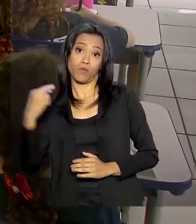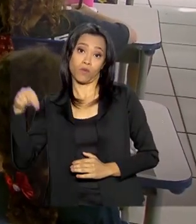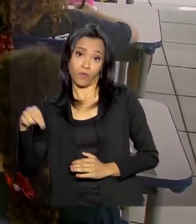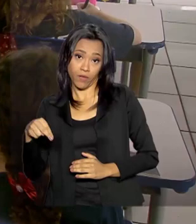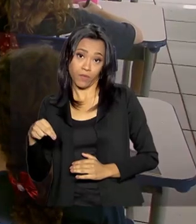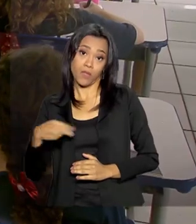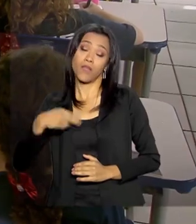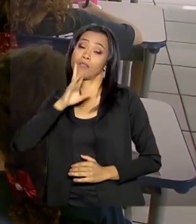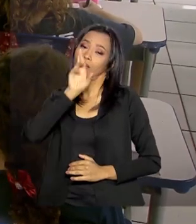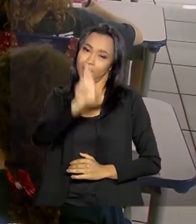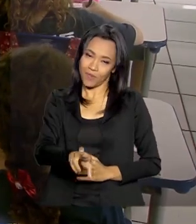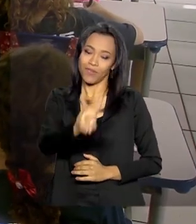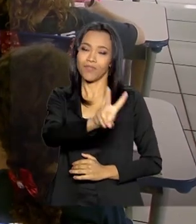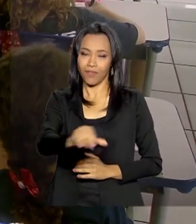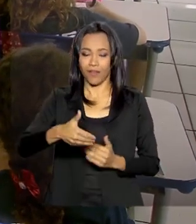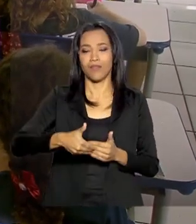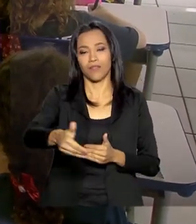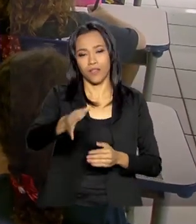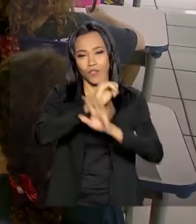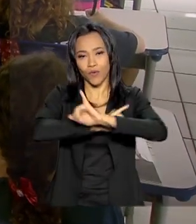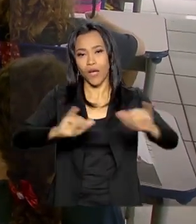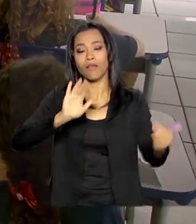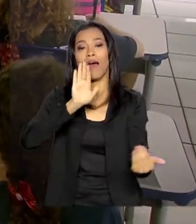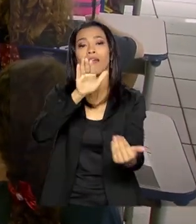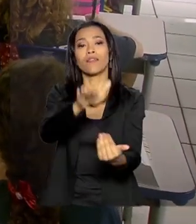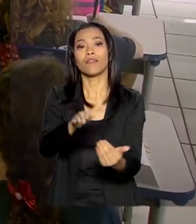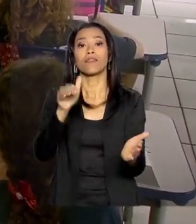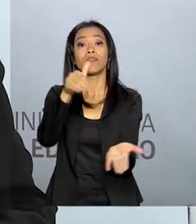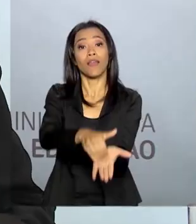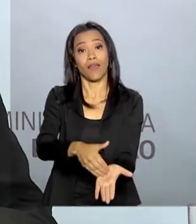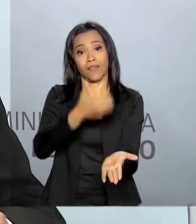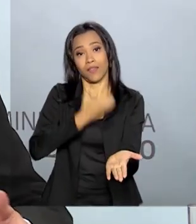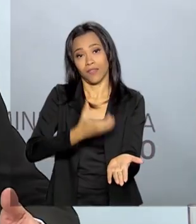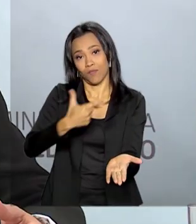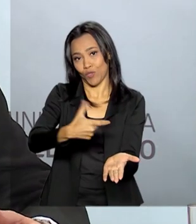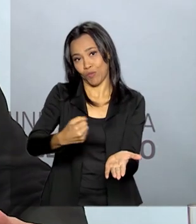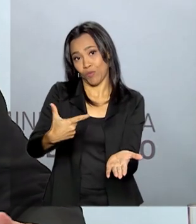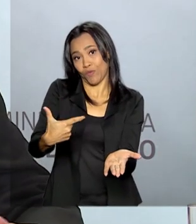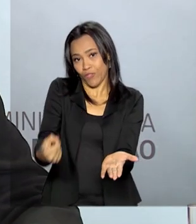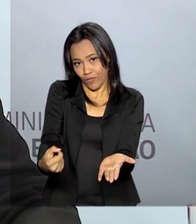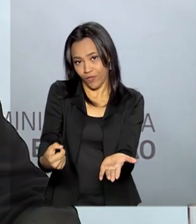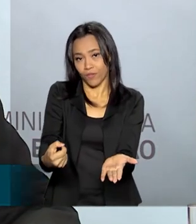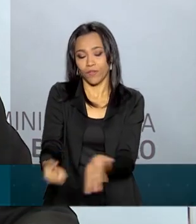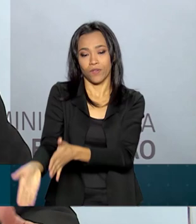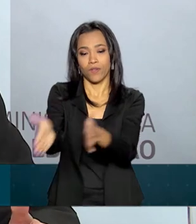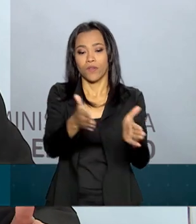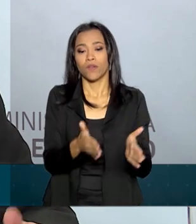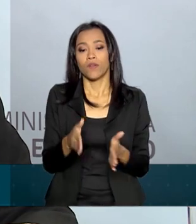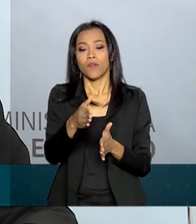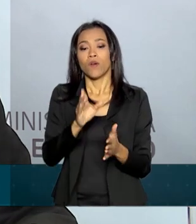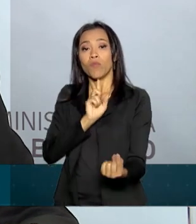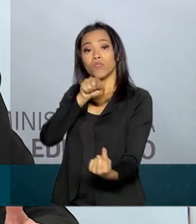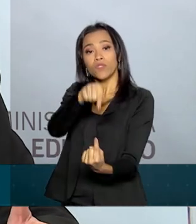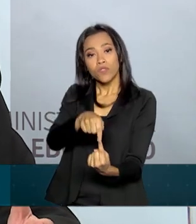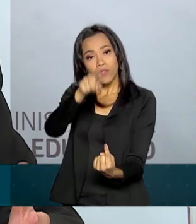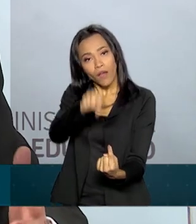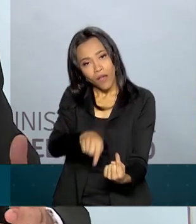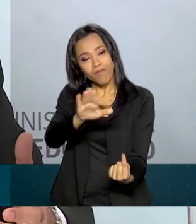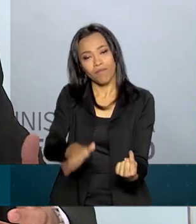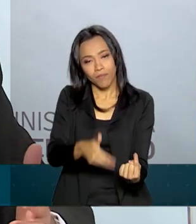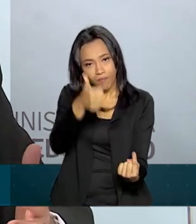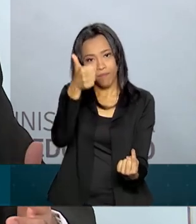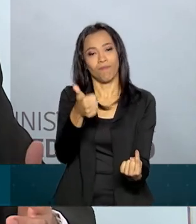resultados devem ser divulgados até dezembro de 2020. O objetivo é melhorar esse